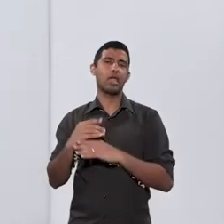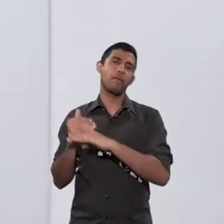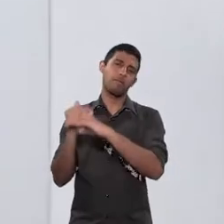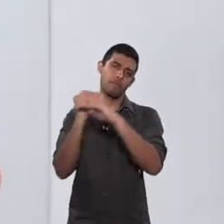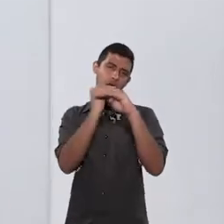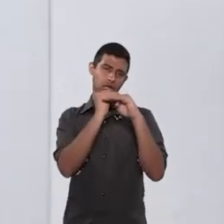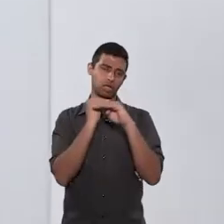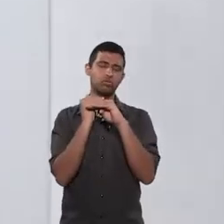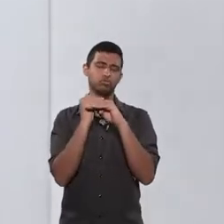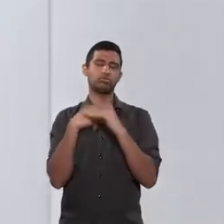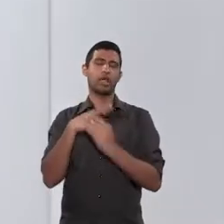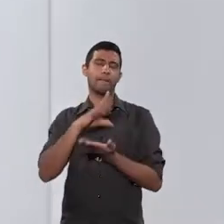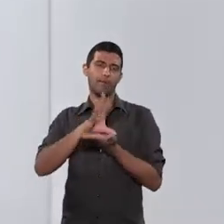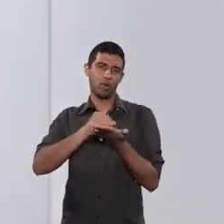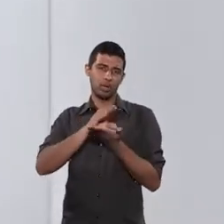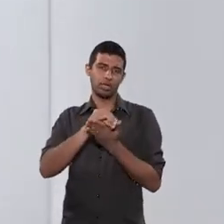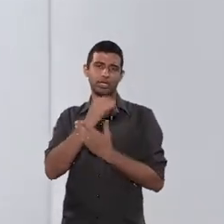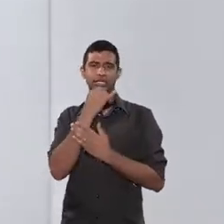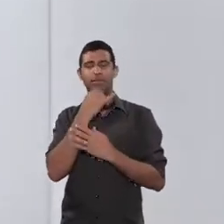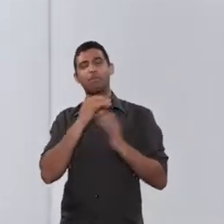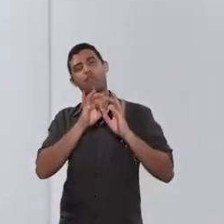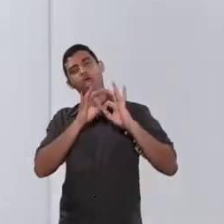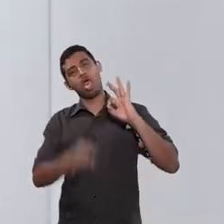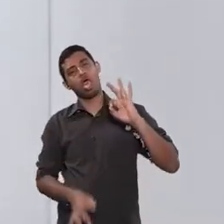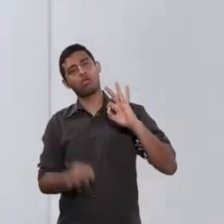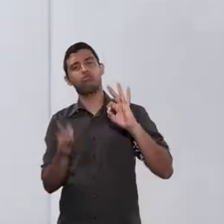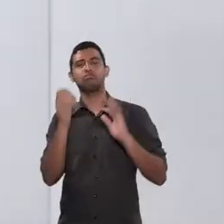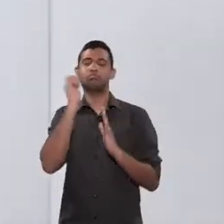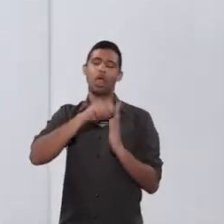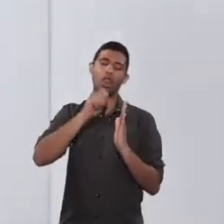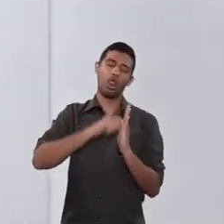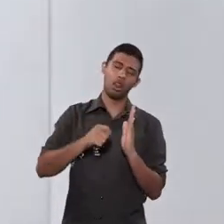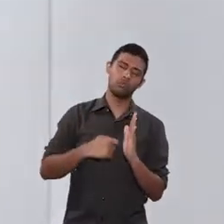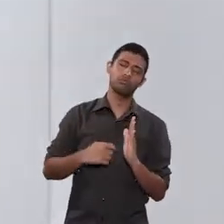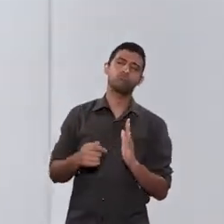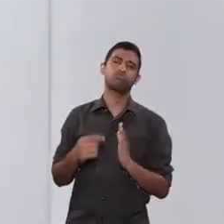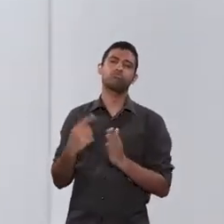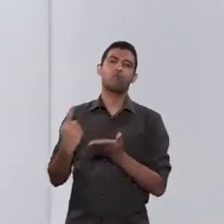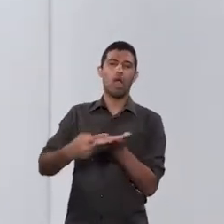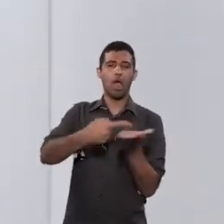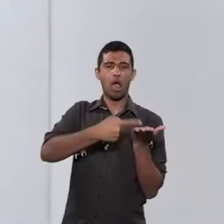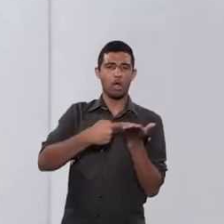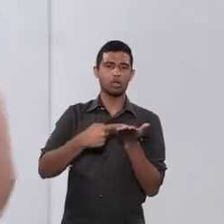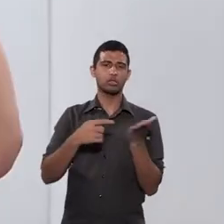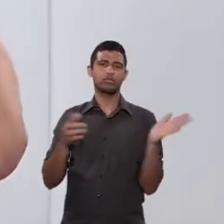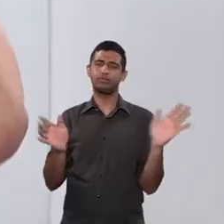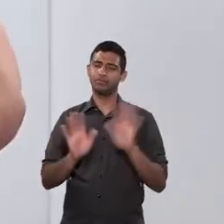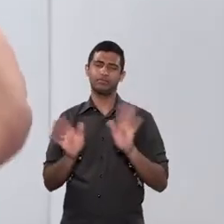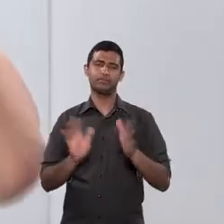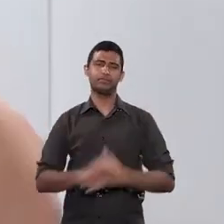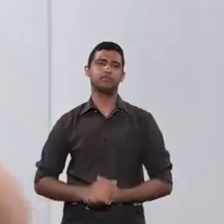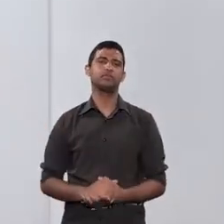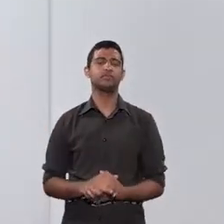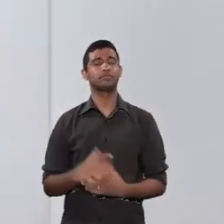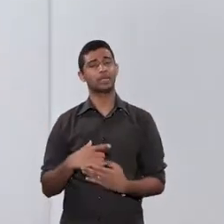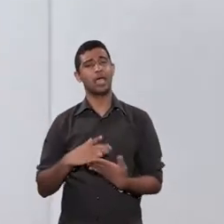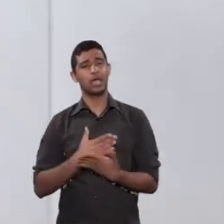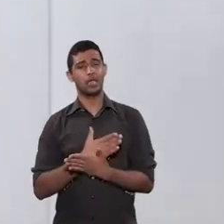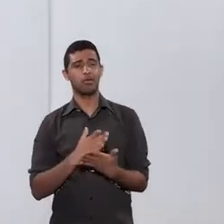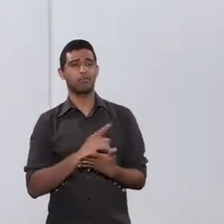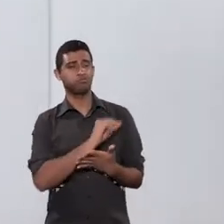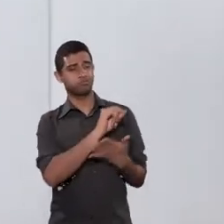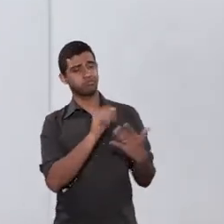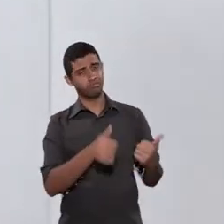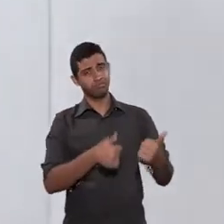padrão. um formato. Então, ela não pode ser longa, ela não pode ter muitos encontros, assim mesmo, tem muitos bons